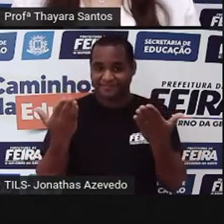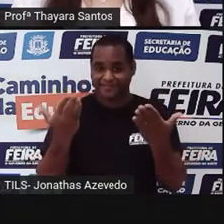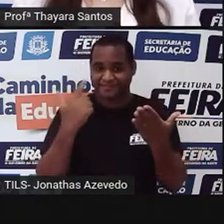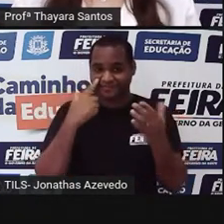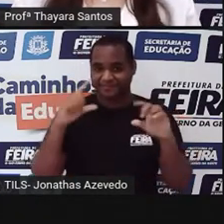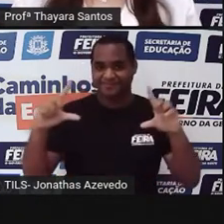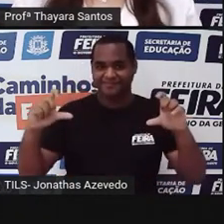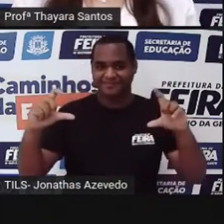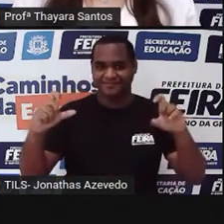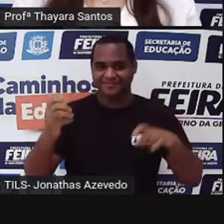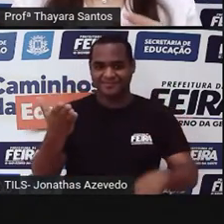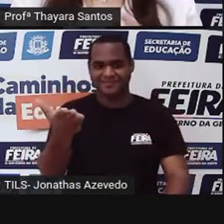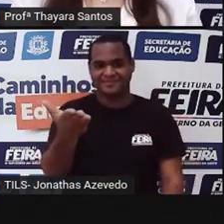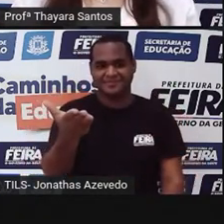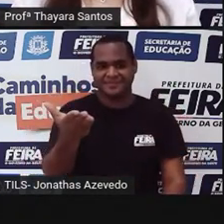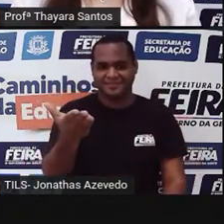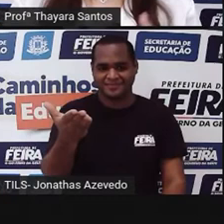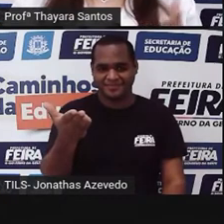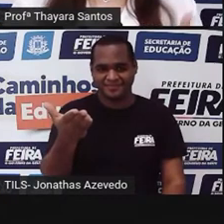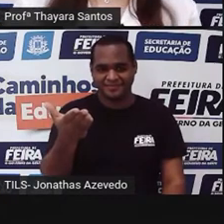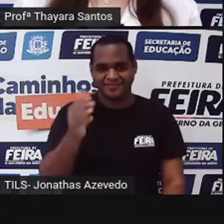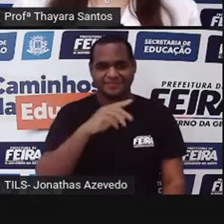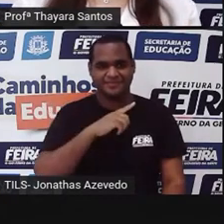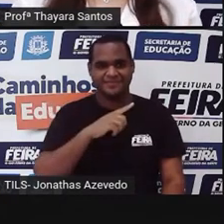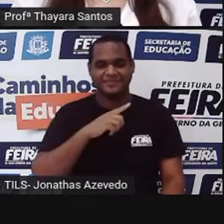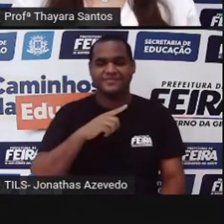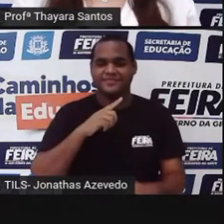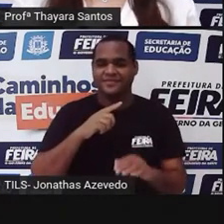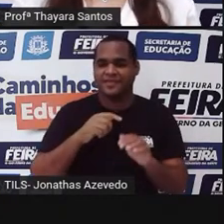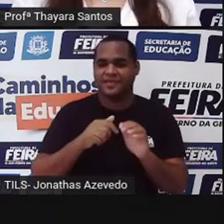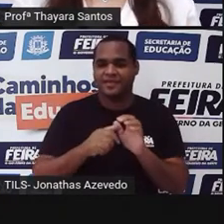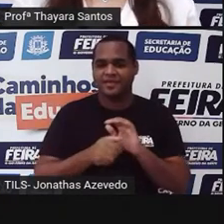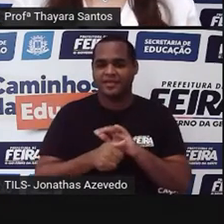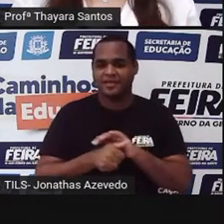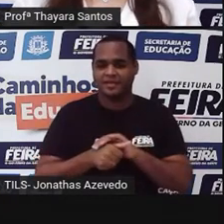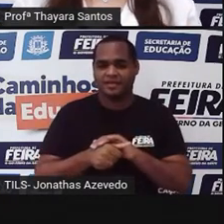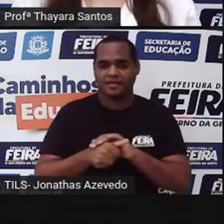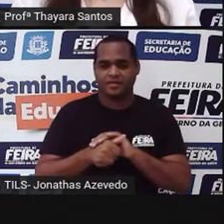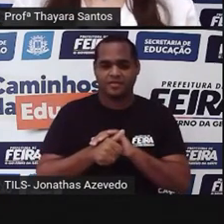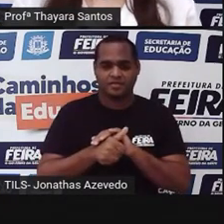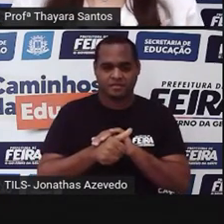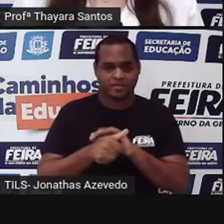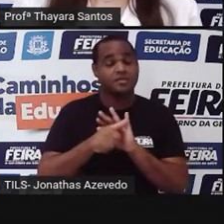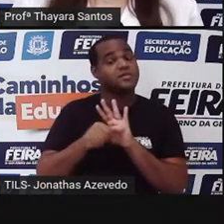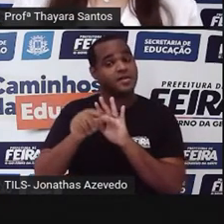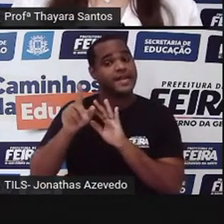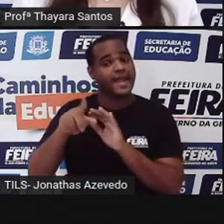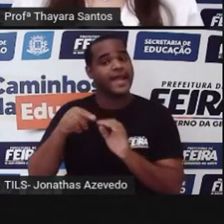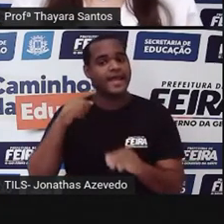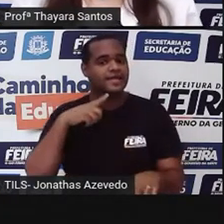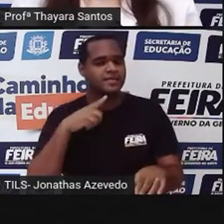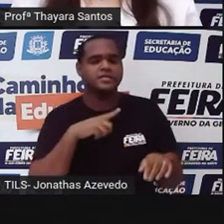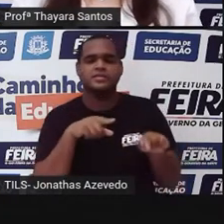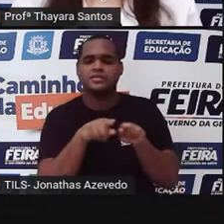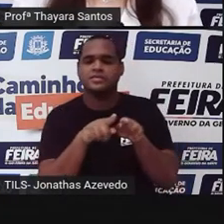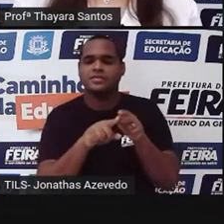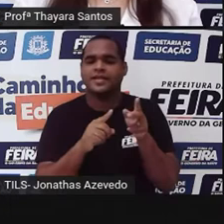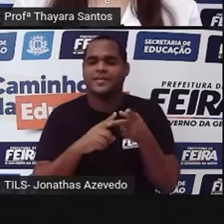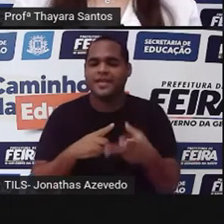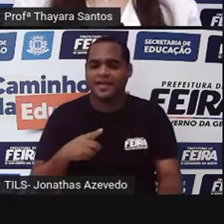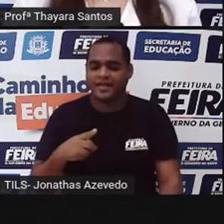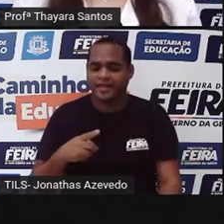na tela para vocês. Então, os caramujos são representantes do grupo dos moluscos e as